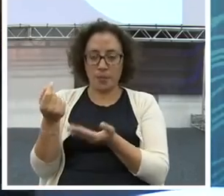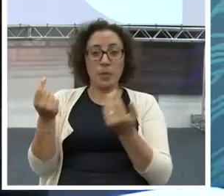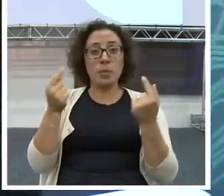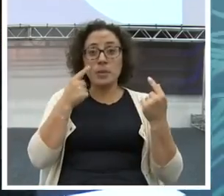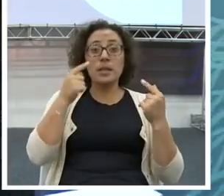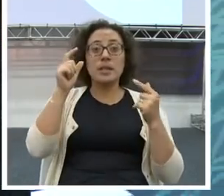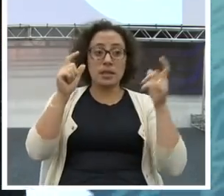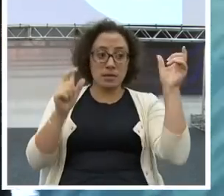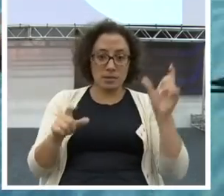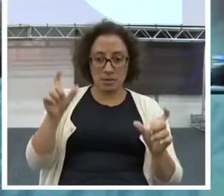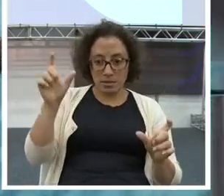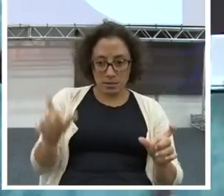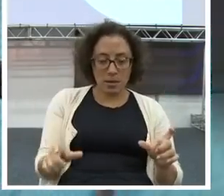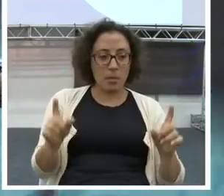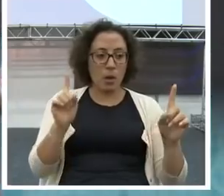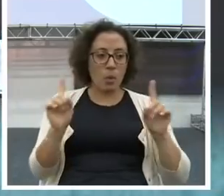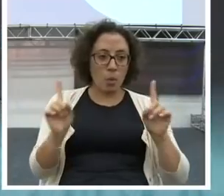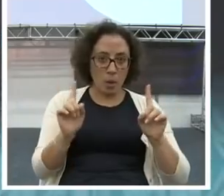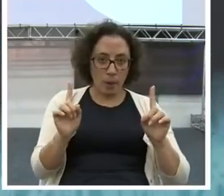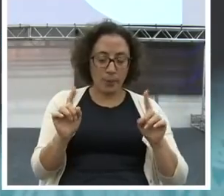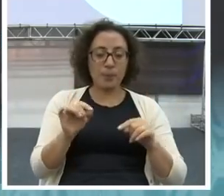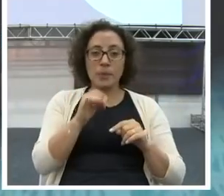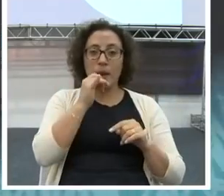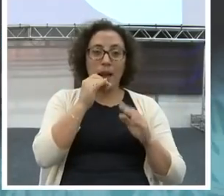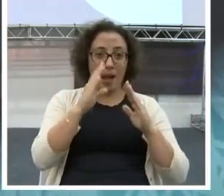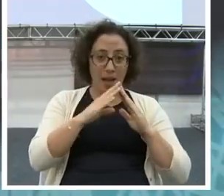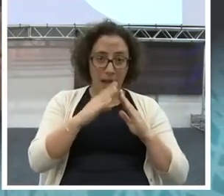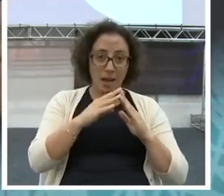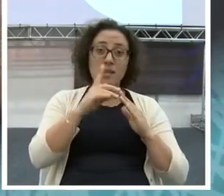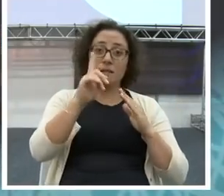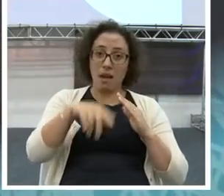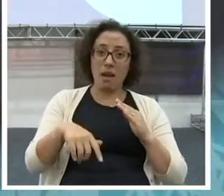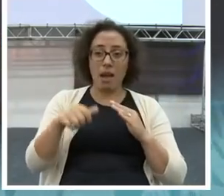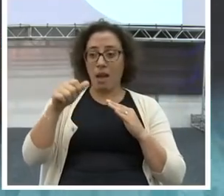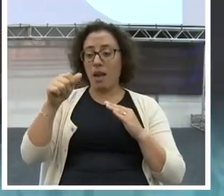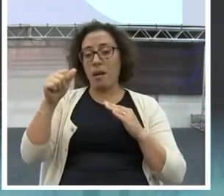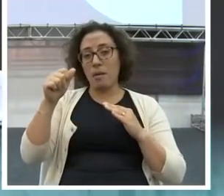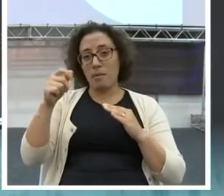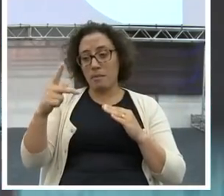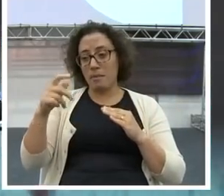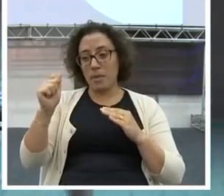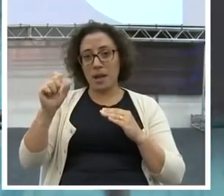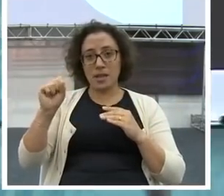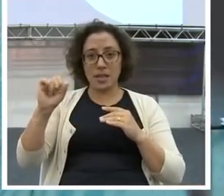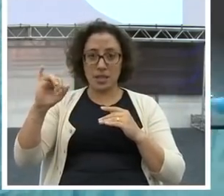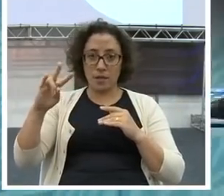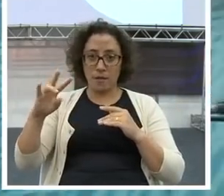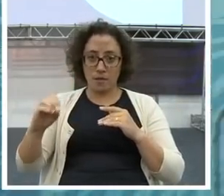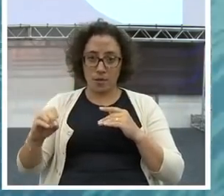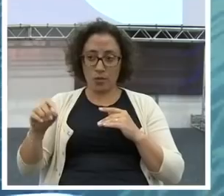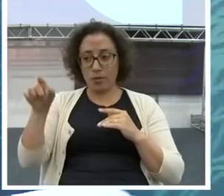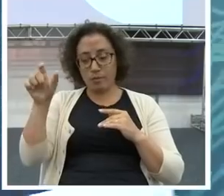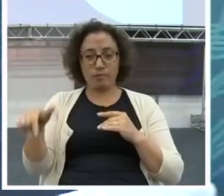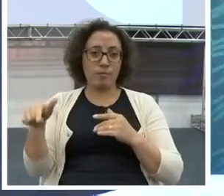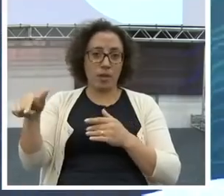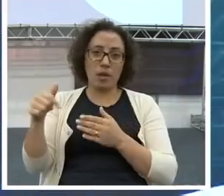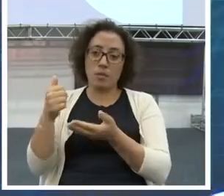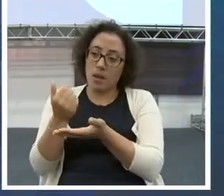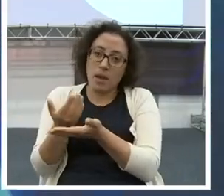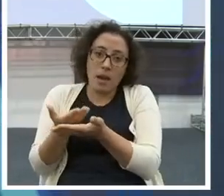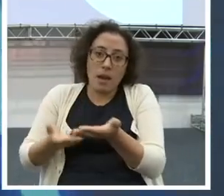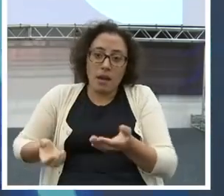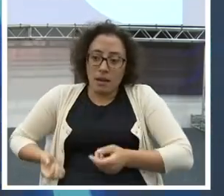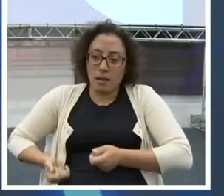tem que ter um ativo para bancar aquilo. Então, vou dar um exemplo rápido para vocês. De um aluno nosso. Ele